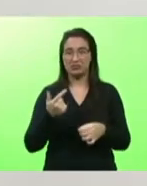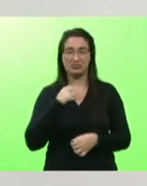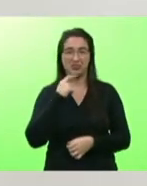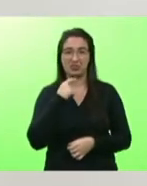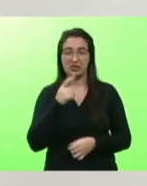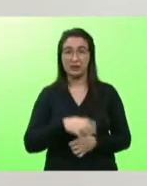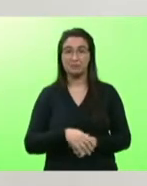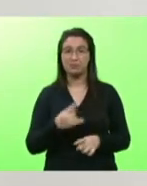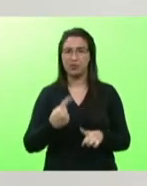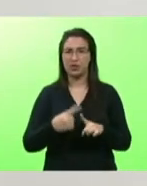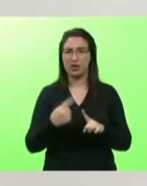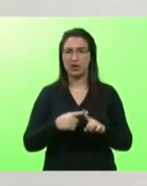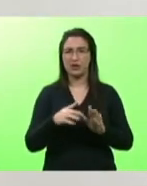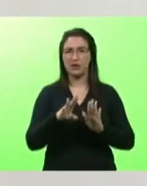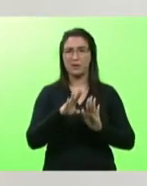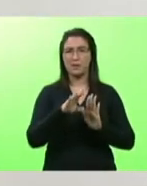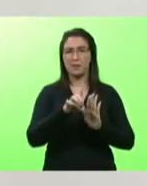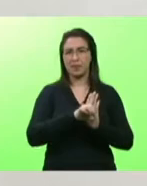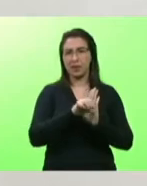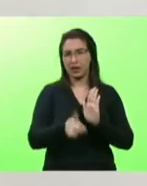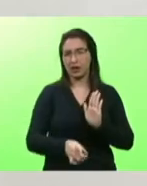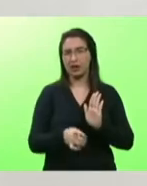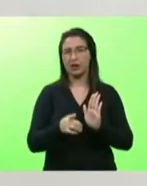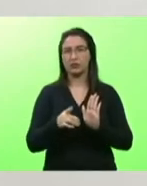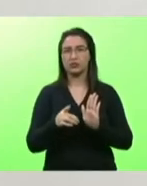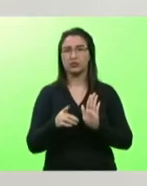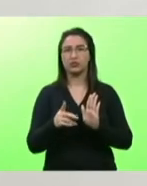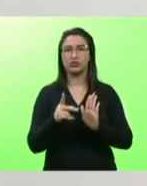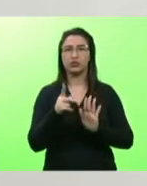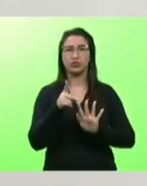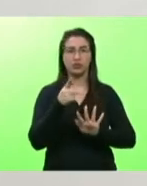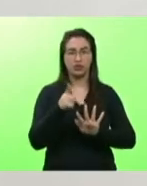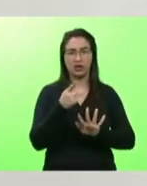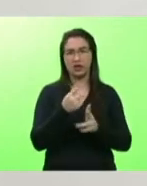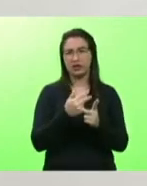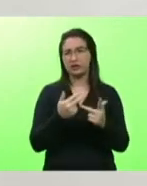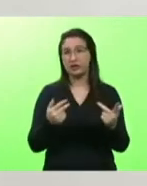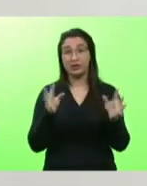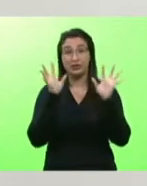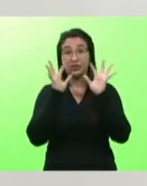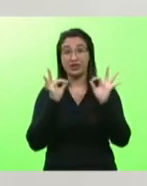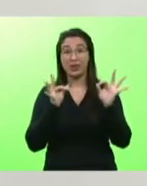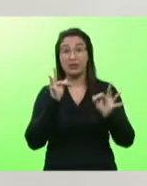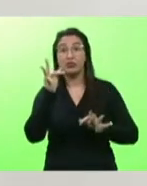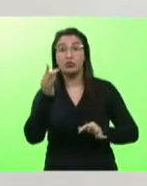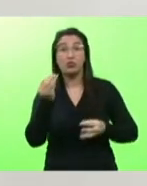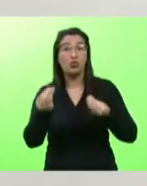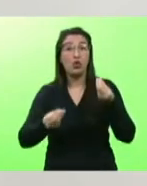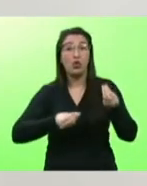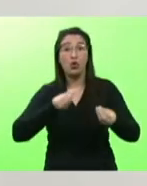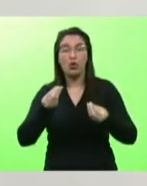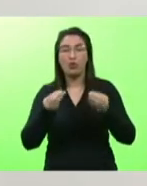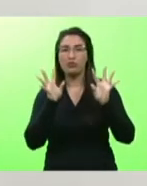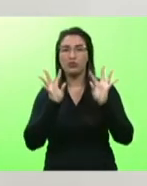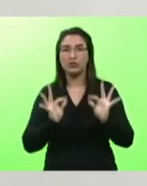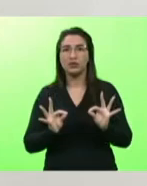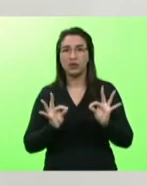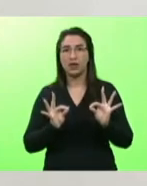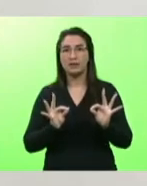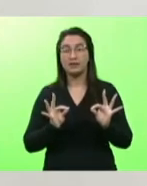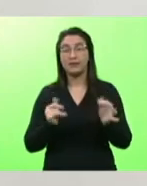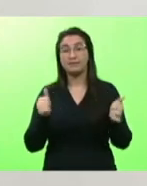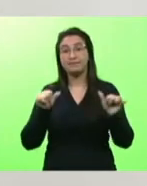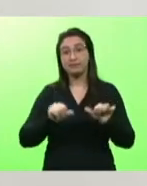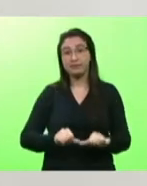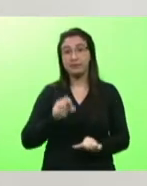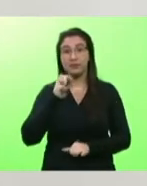dos decretos portarias as incertezas do que viria pela frente e infelizmente em março do ano passado